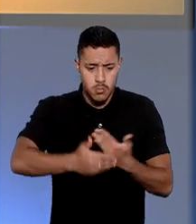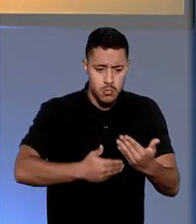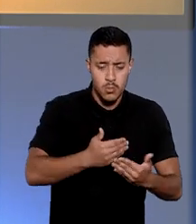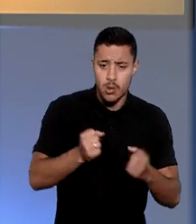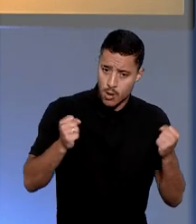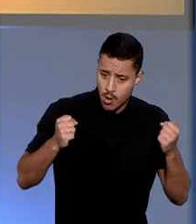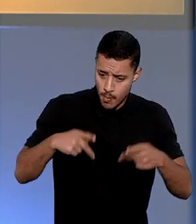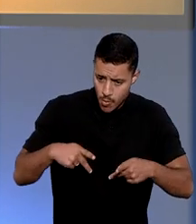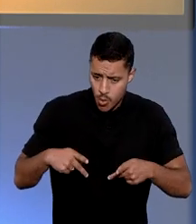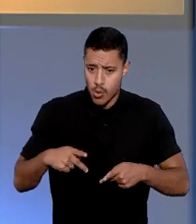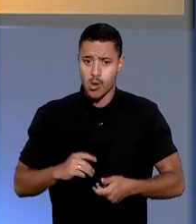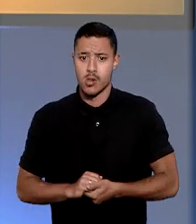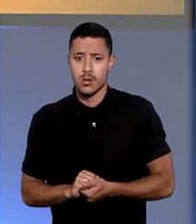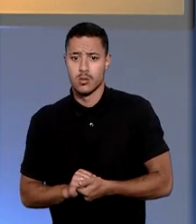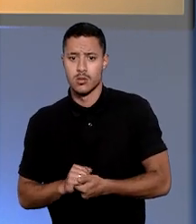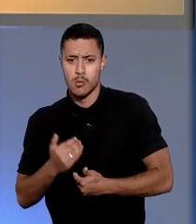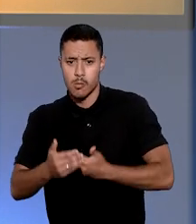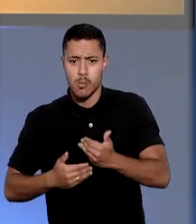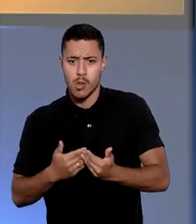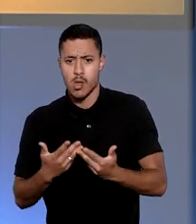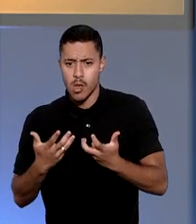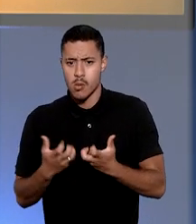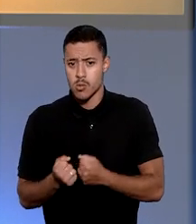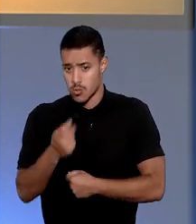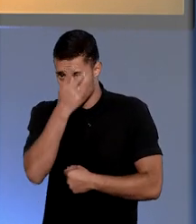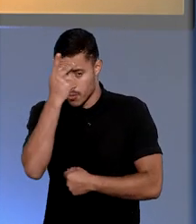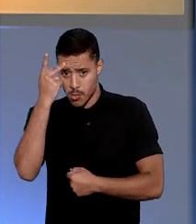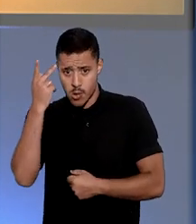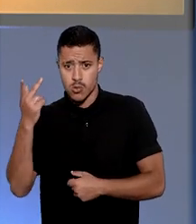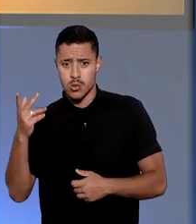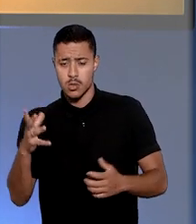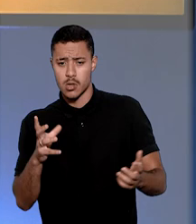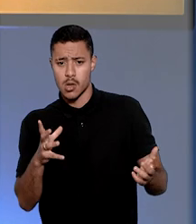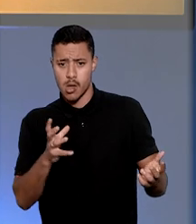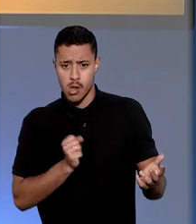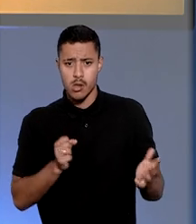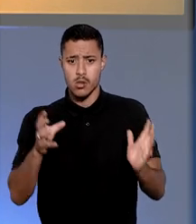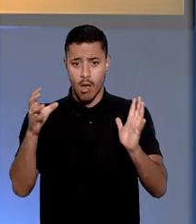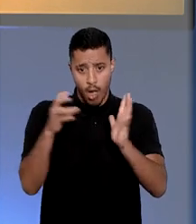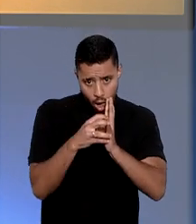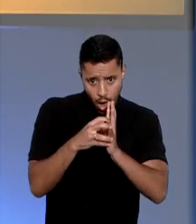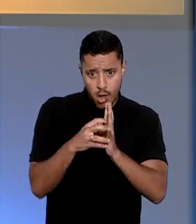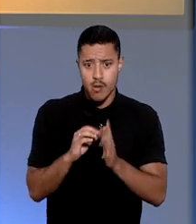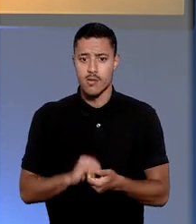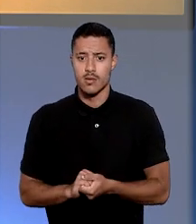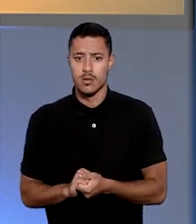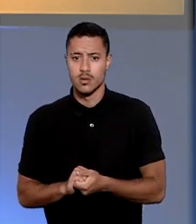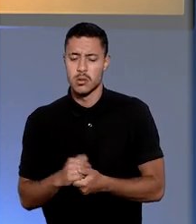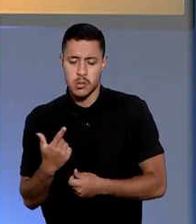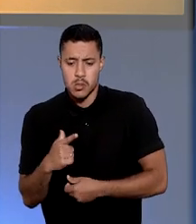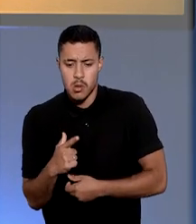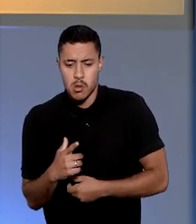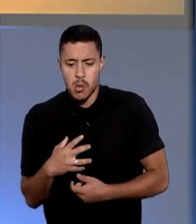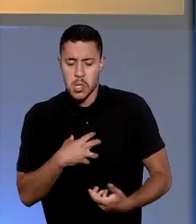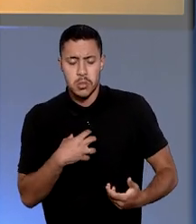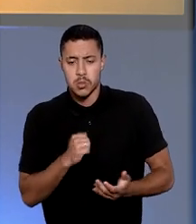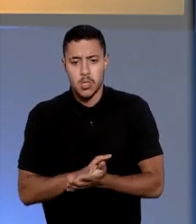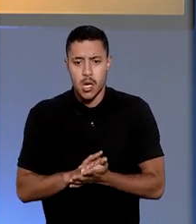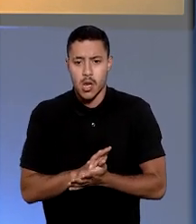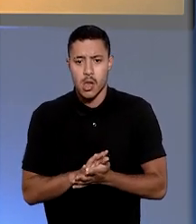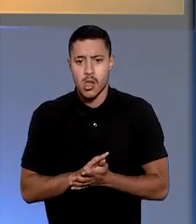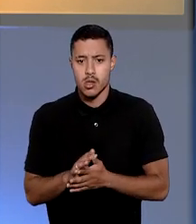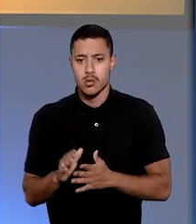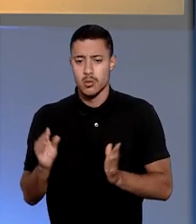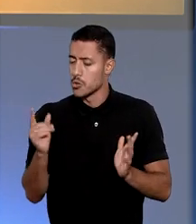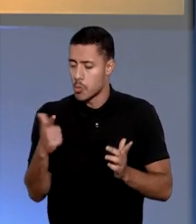de aposentadoria ou reforma recebidos por pessoa diagnosticada com HIV, mesmo sem sintomas de AIDS, estão